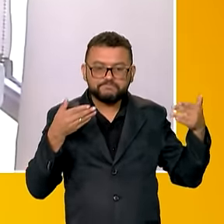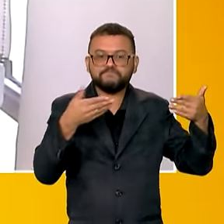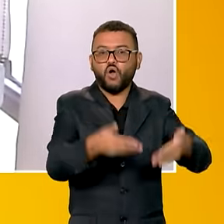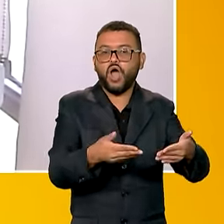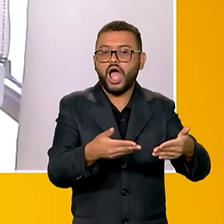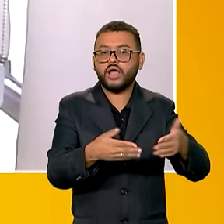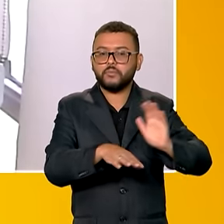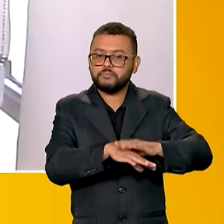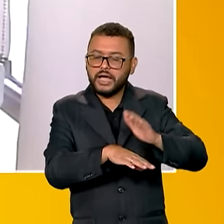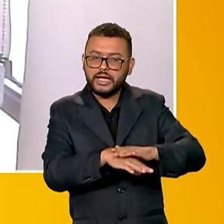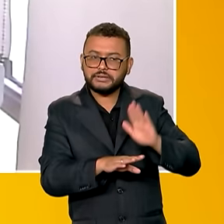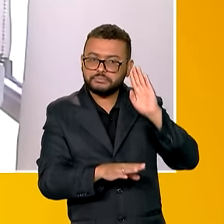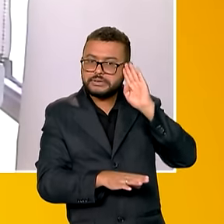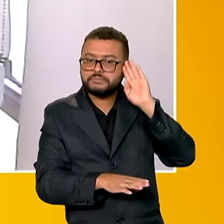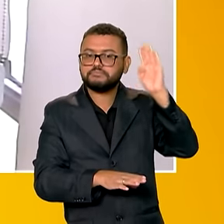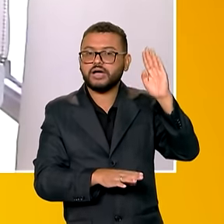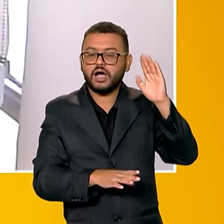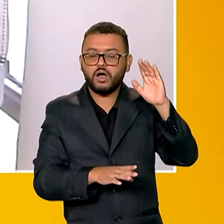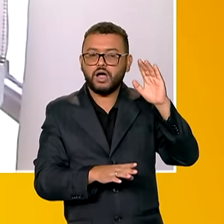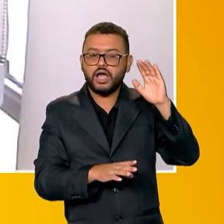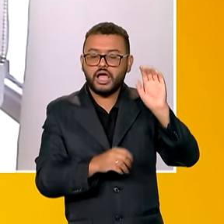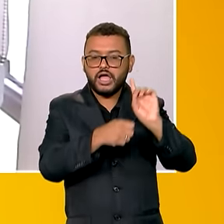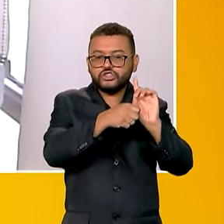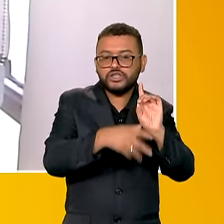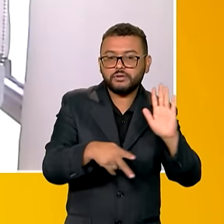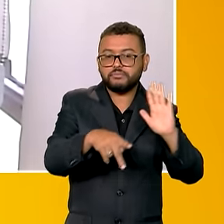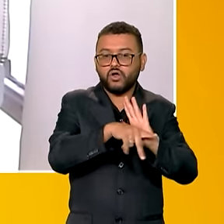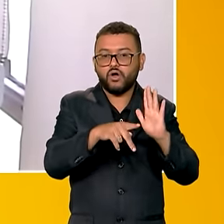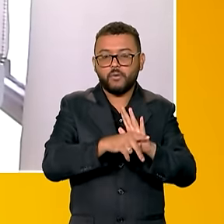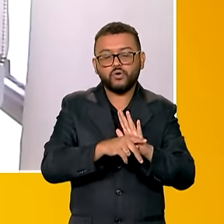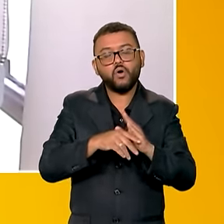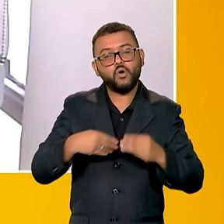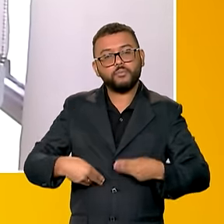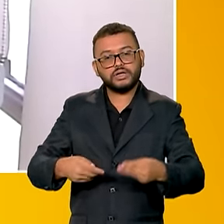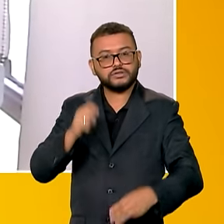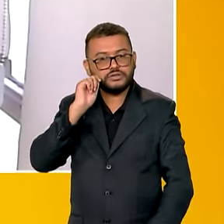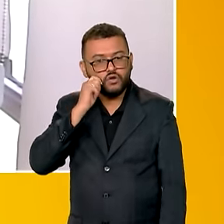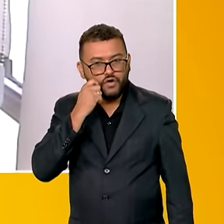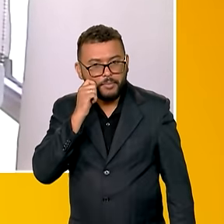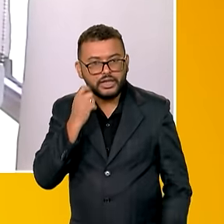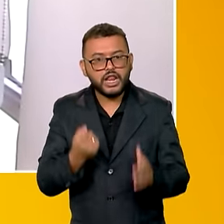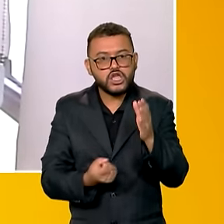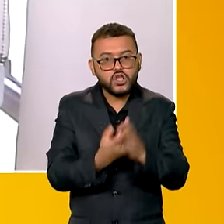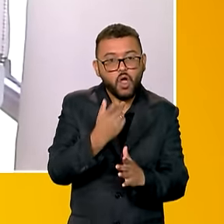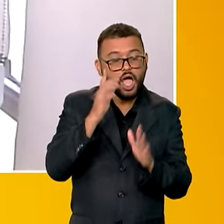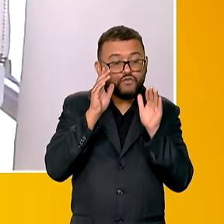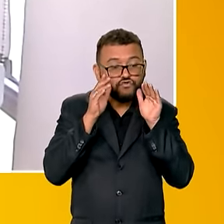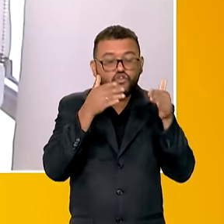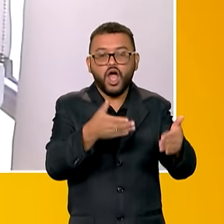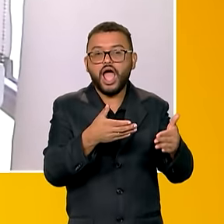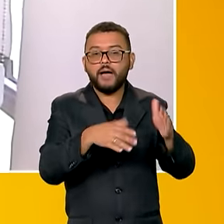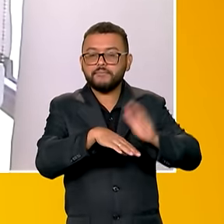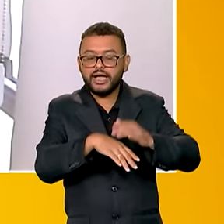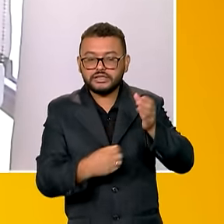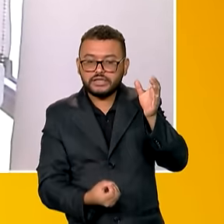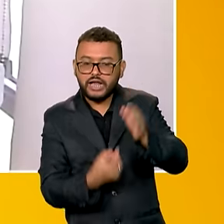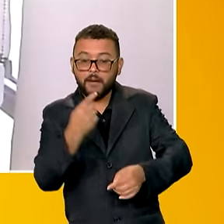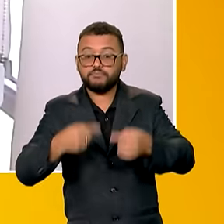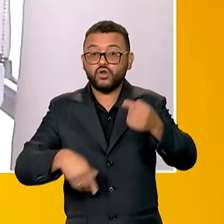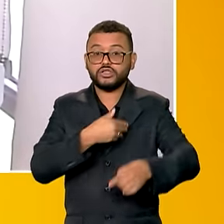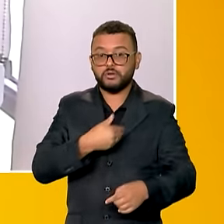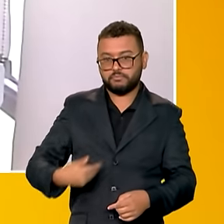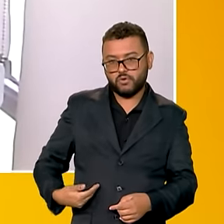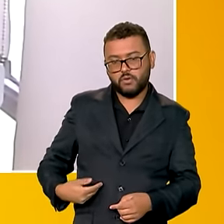princípio, essa diretriz que o ministro Silvio Almeida adotou, de construir políticas públicas